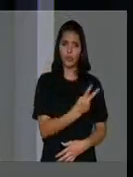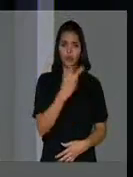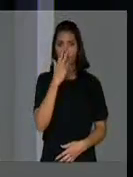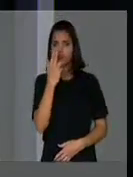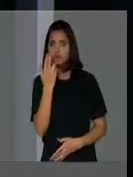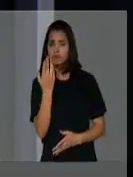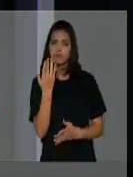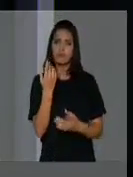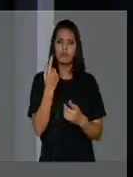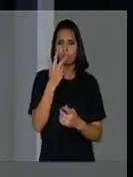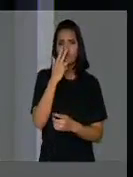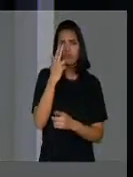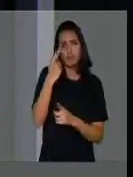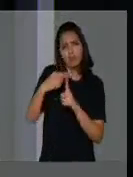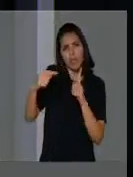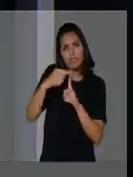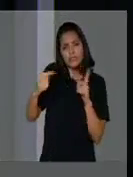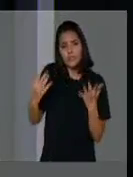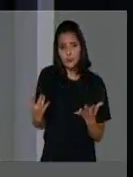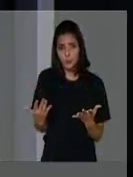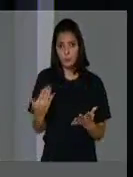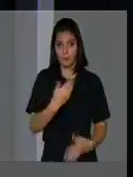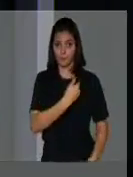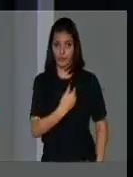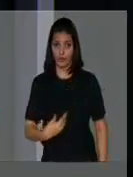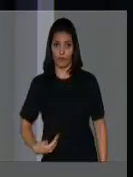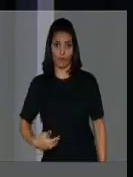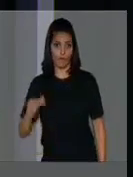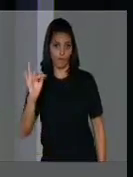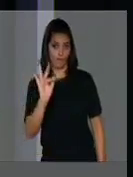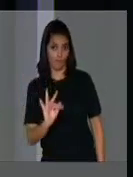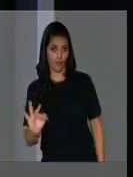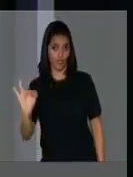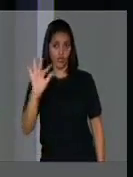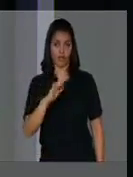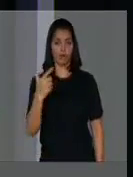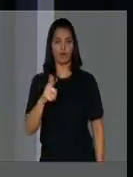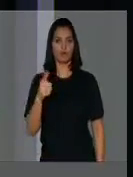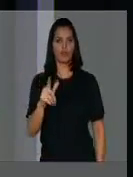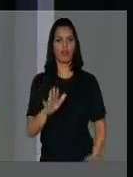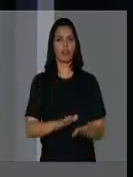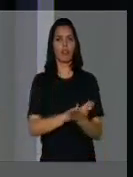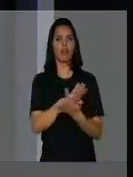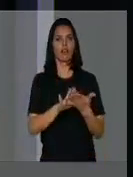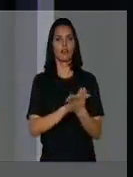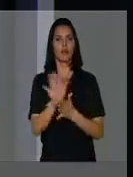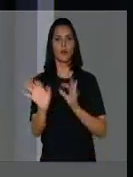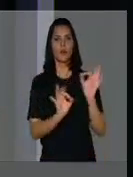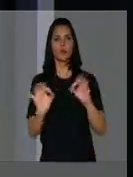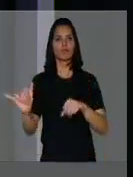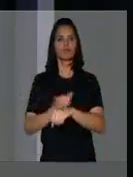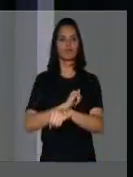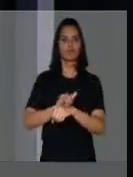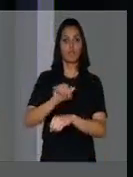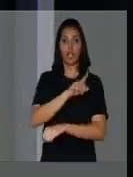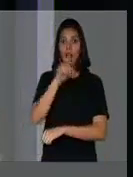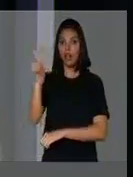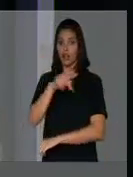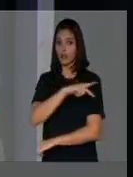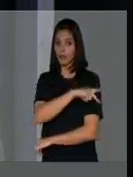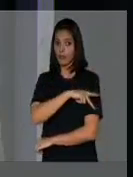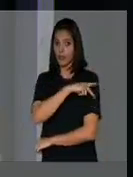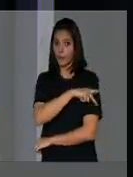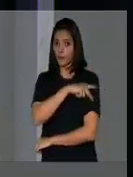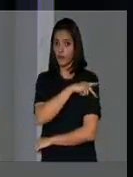O governo federal não tem nenhuma obra estruturante prevista, por exemplo, para o Estado do Piauí,